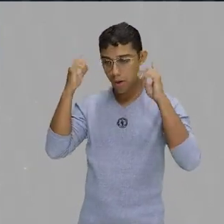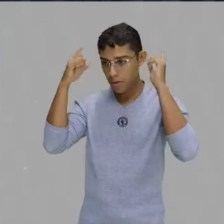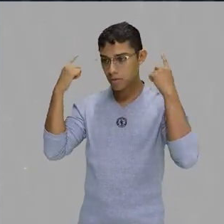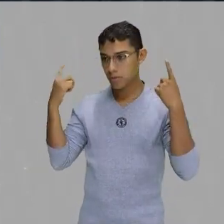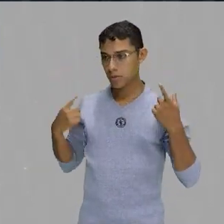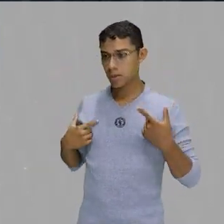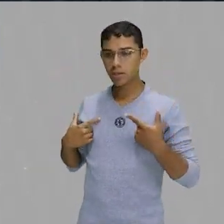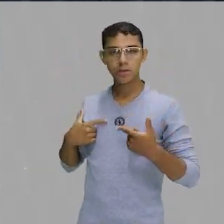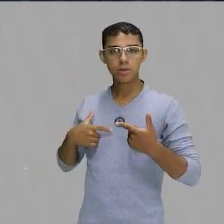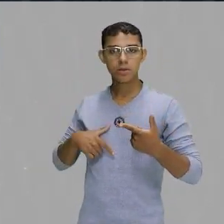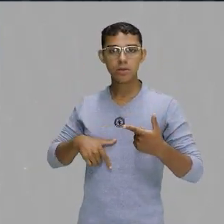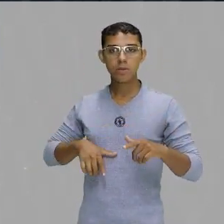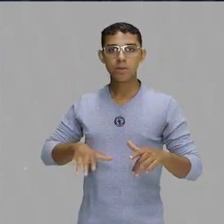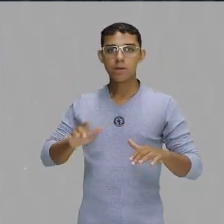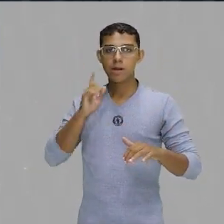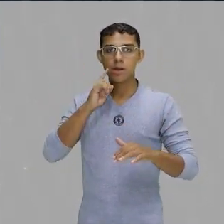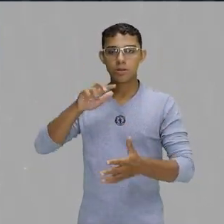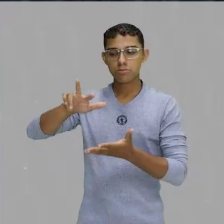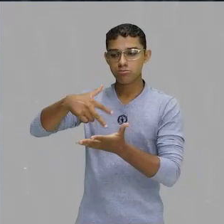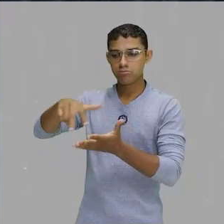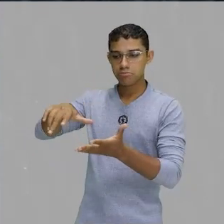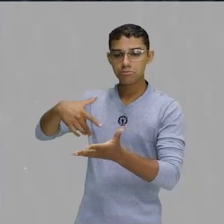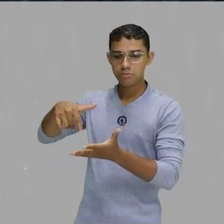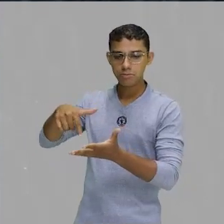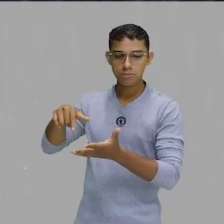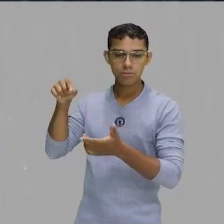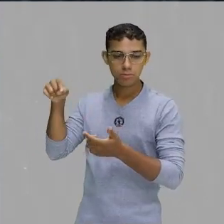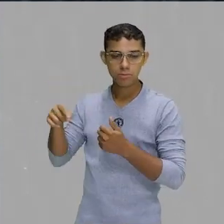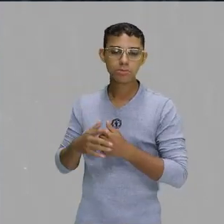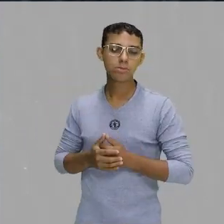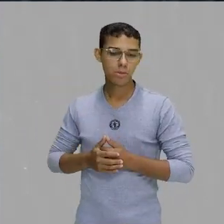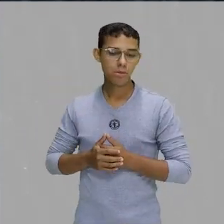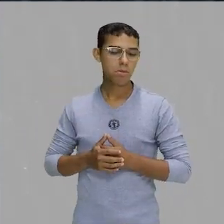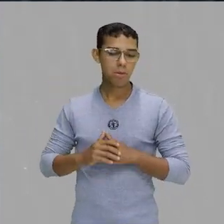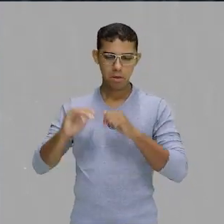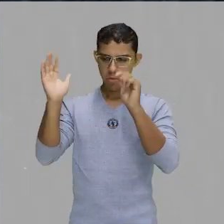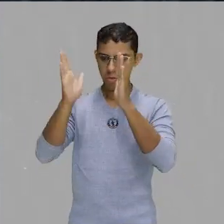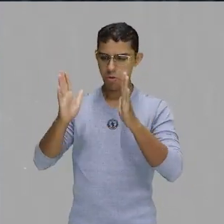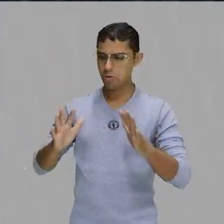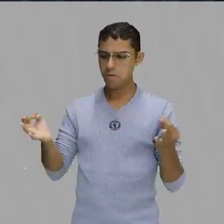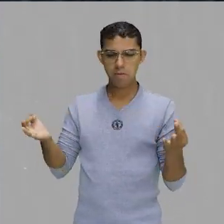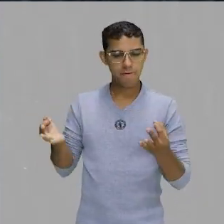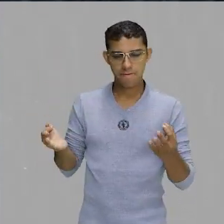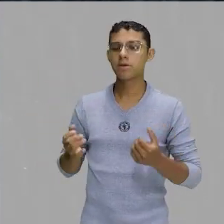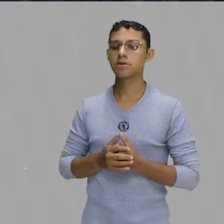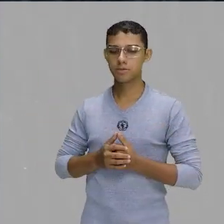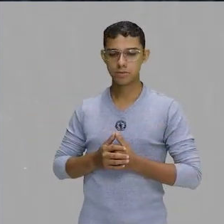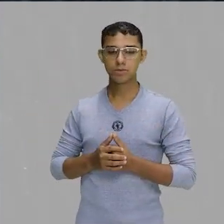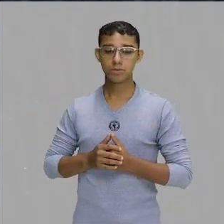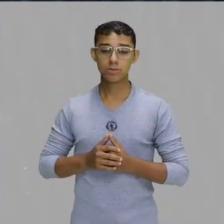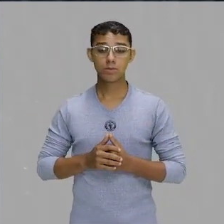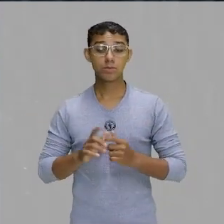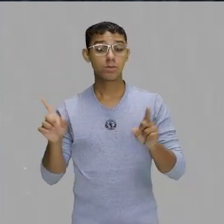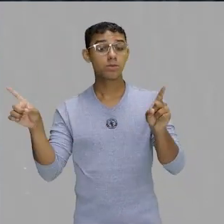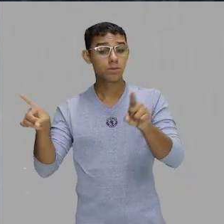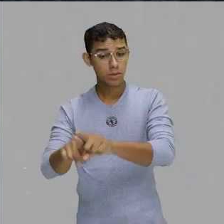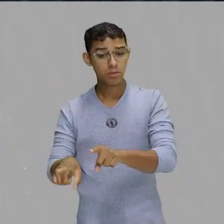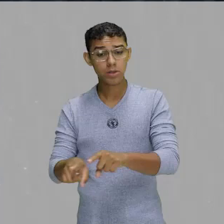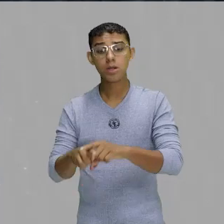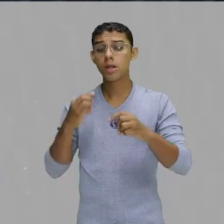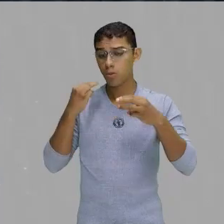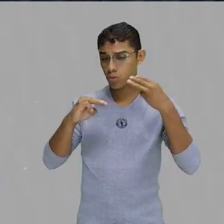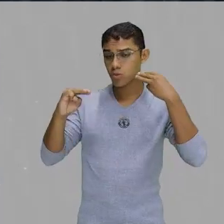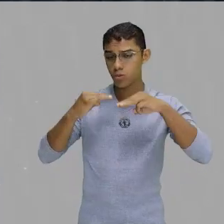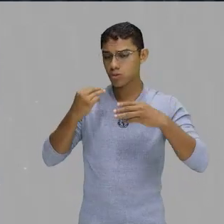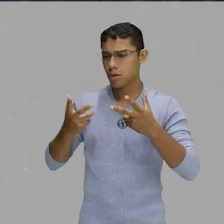a dança do ventre como ela dança, perfeita, né? Hips Don't Lie, nessa música dela, você percebe